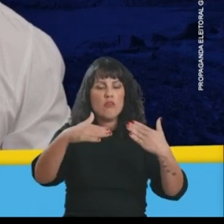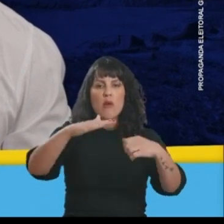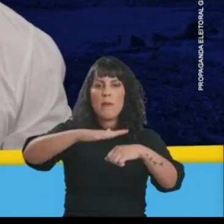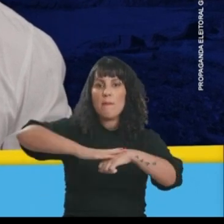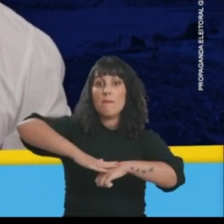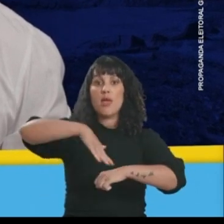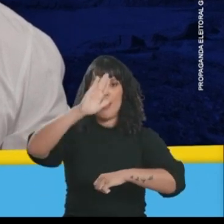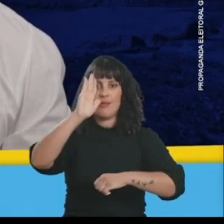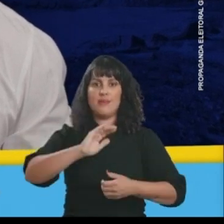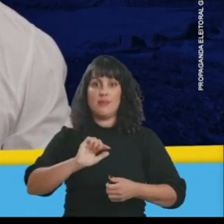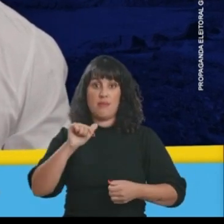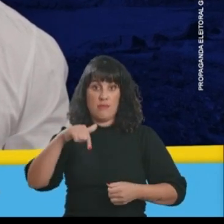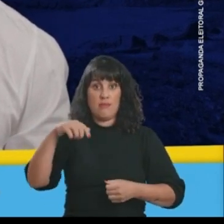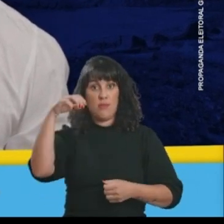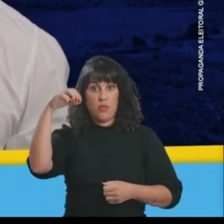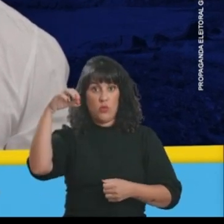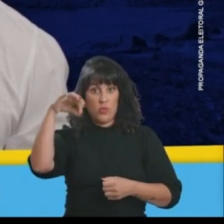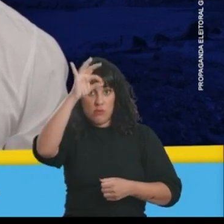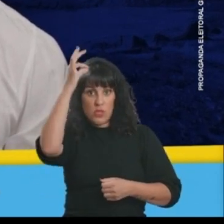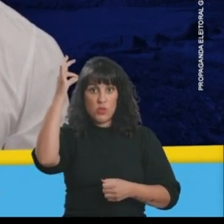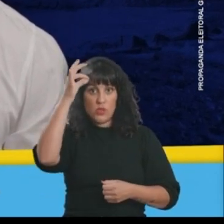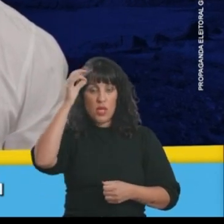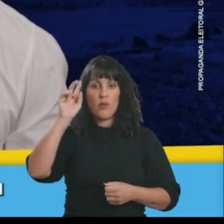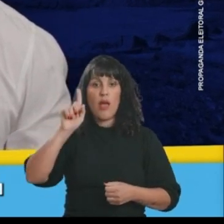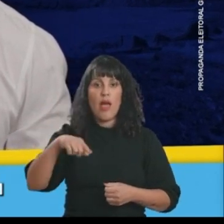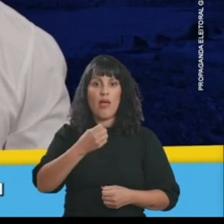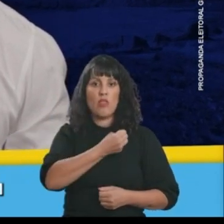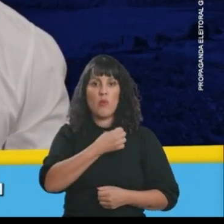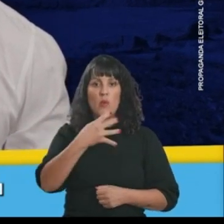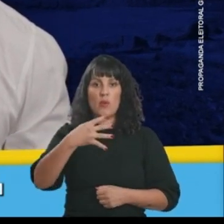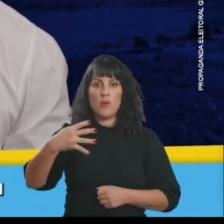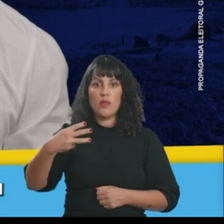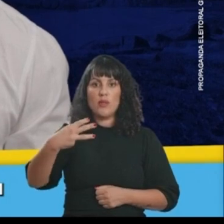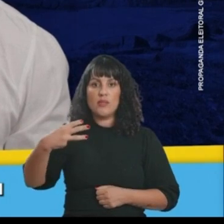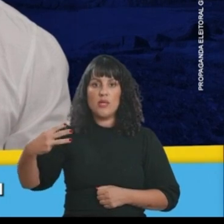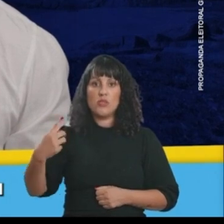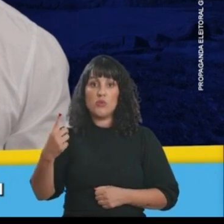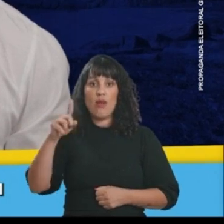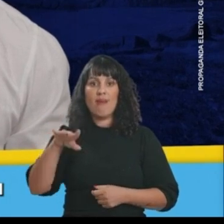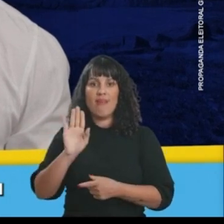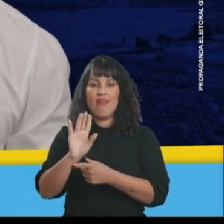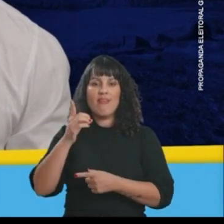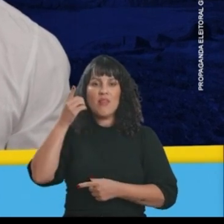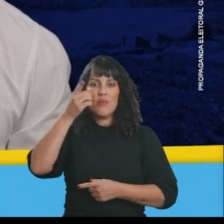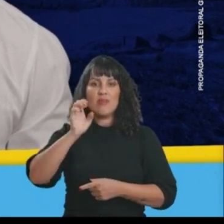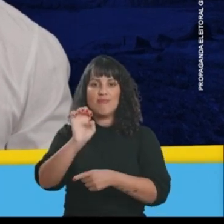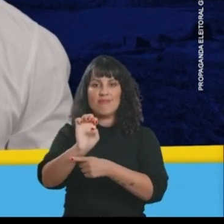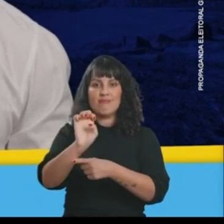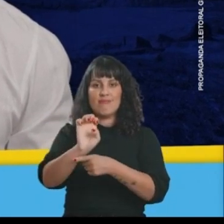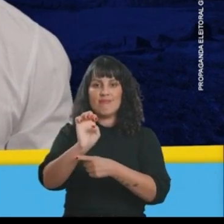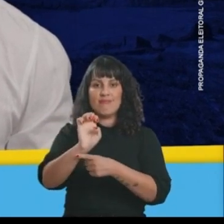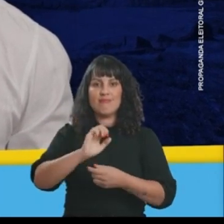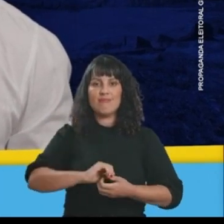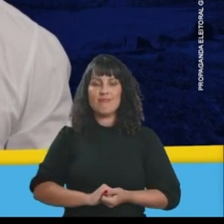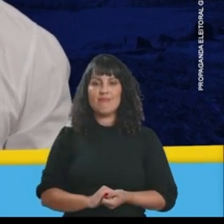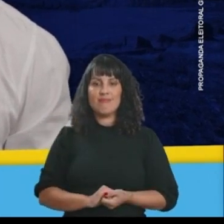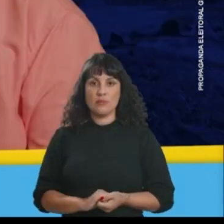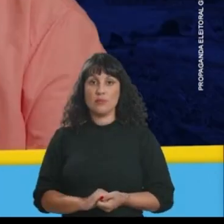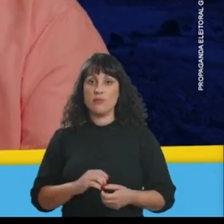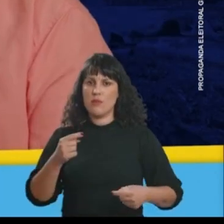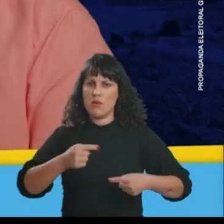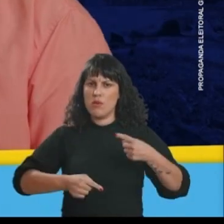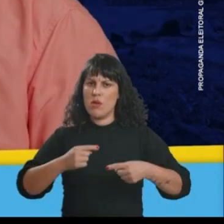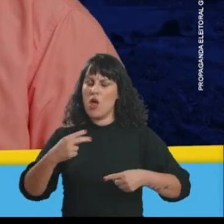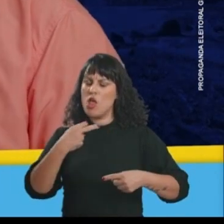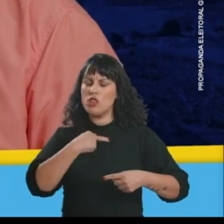que posso contribuir mais ainda para o desenvolvimento do nosso Estado. Sou Natan Medeiros, com o número 44331, candidato a deputado estadual.